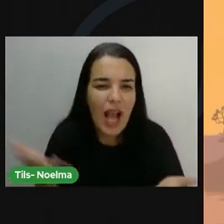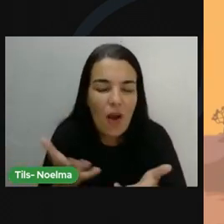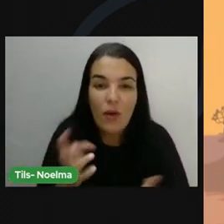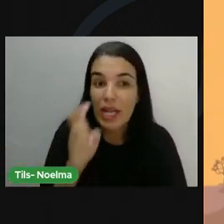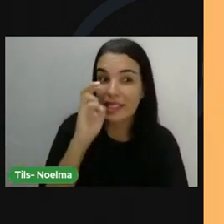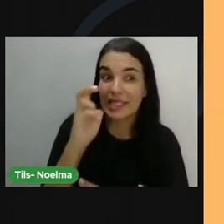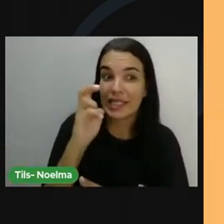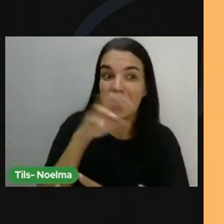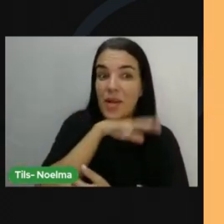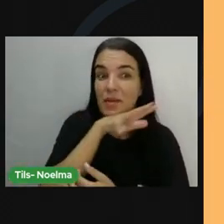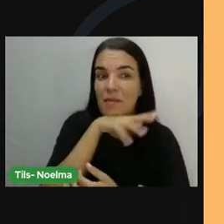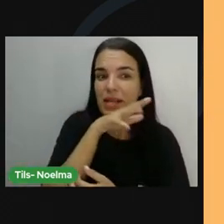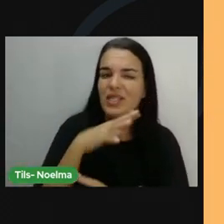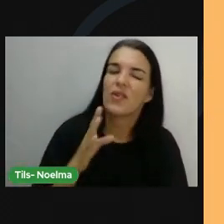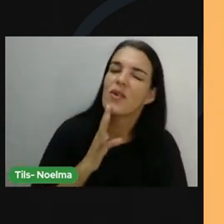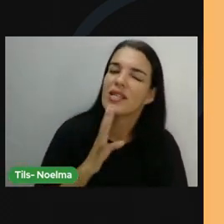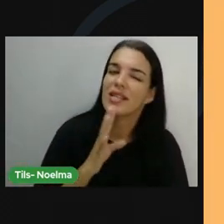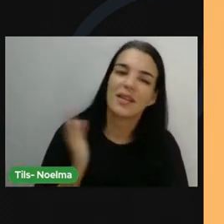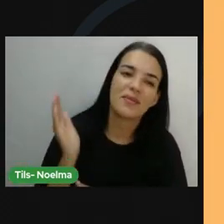caatinga.